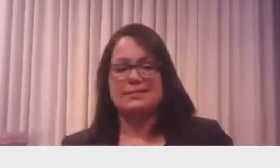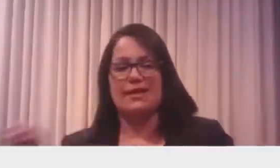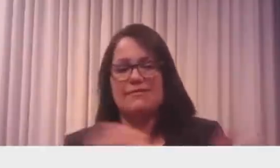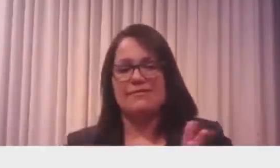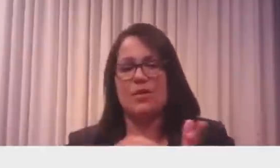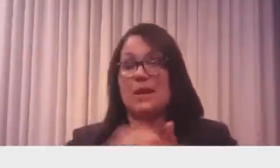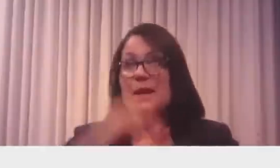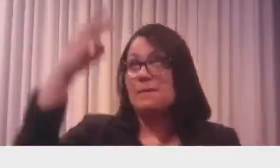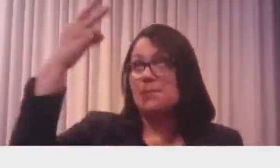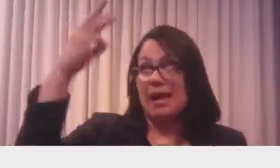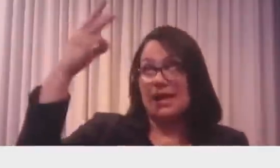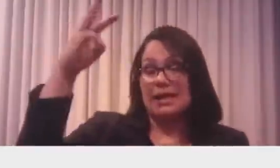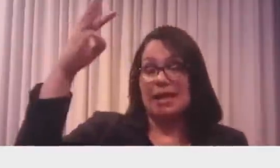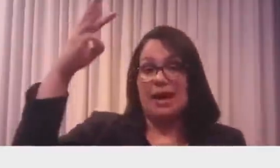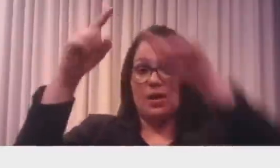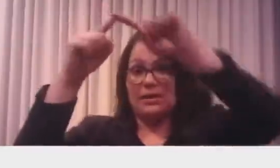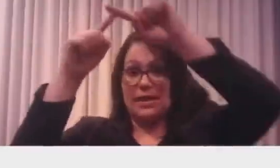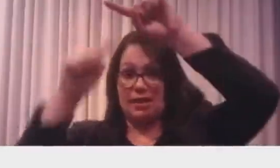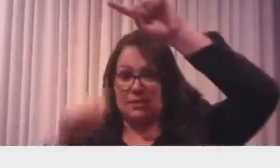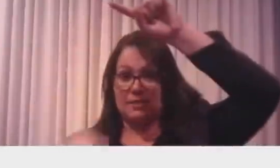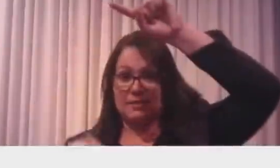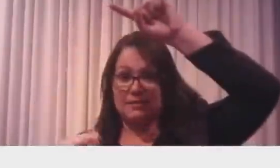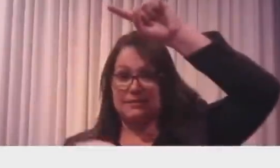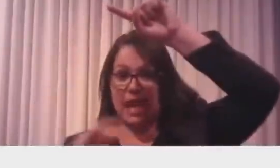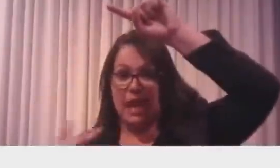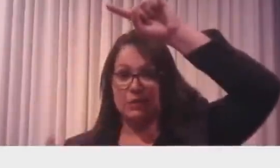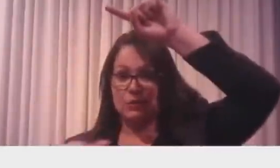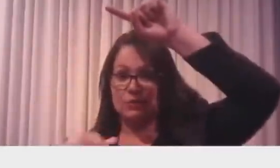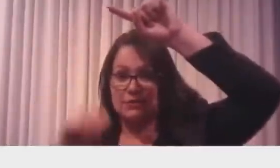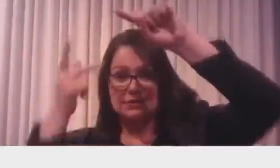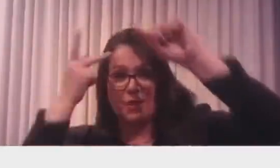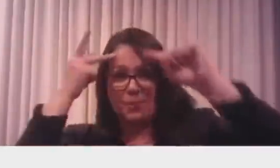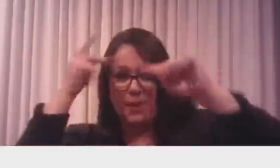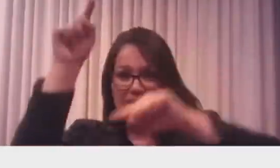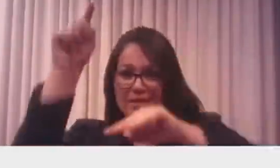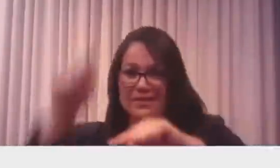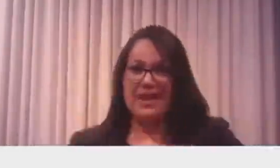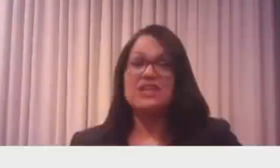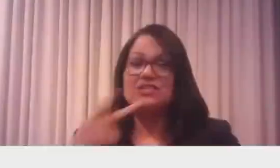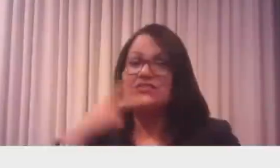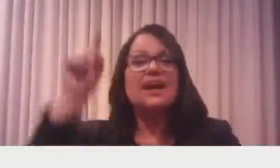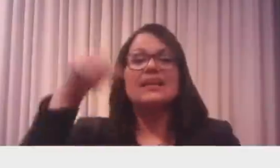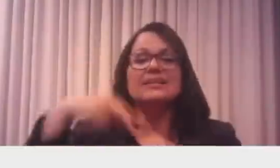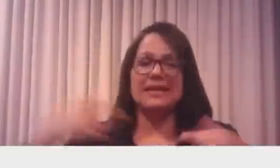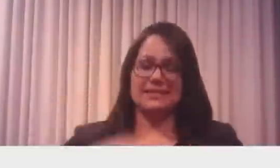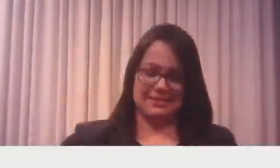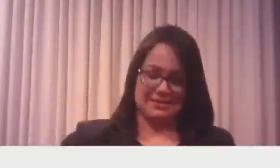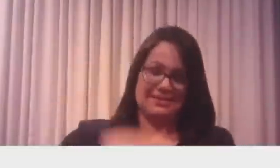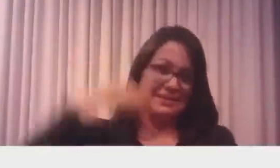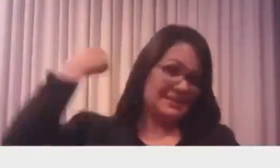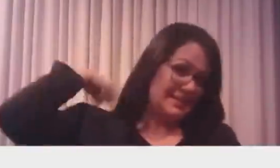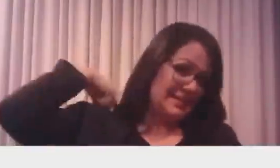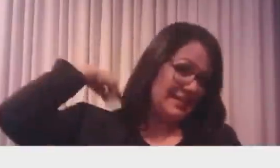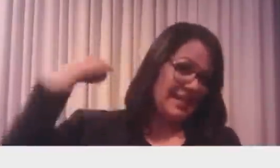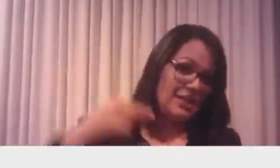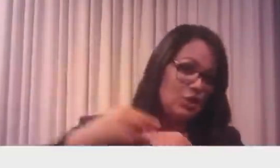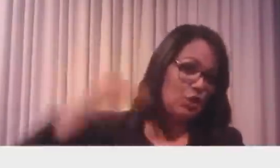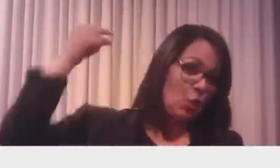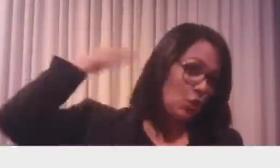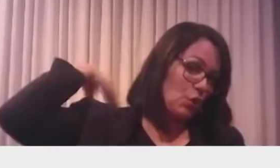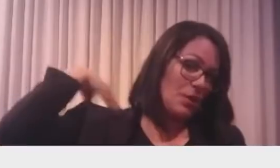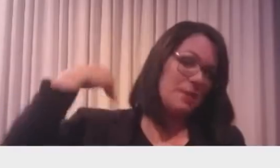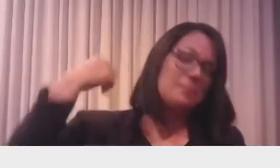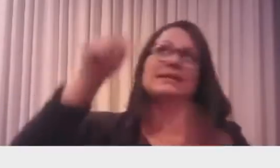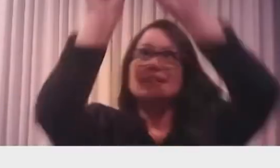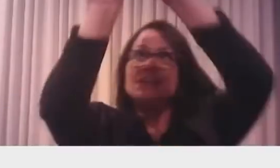Santos, em São Paulo. A chama isso aqui de espinha dorsal. E depois, outras que a poderia